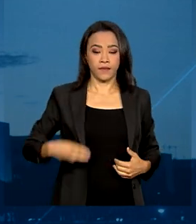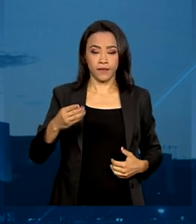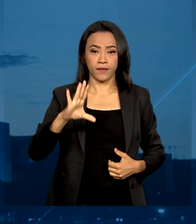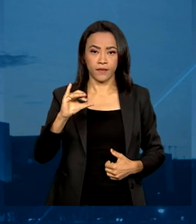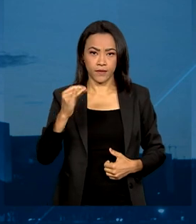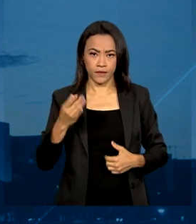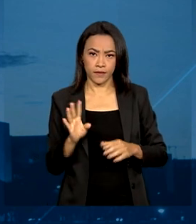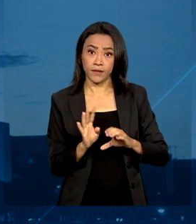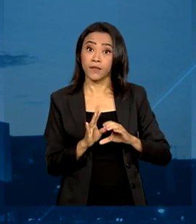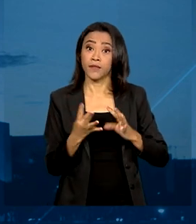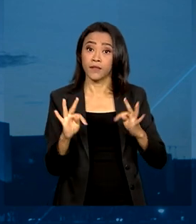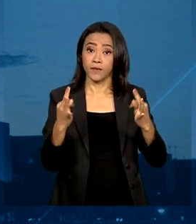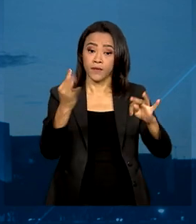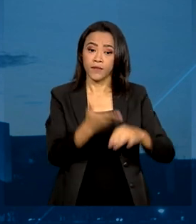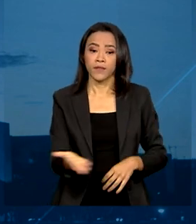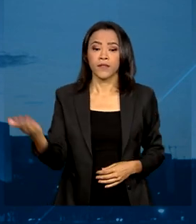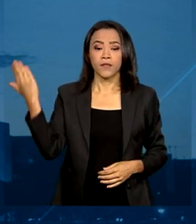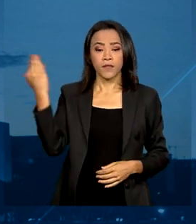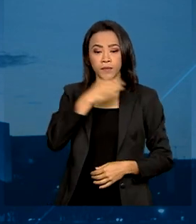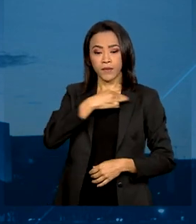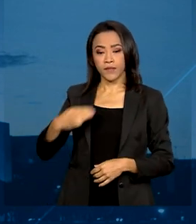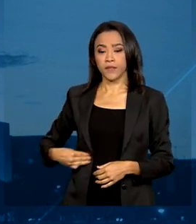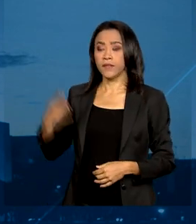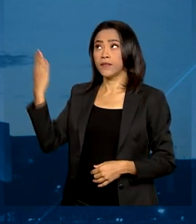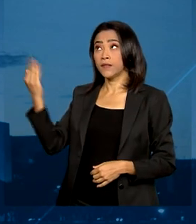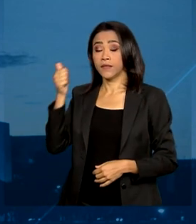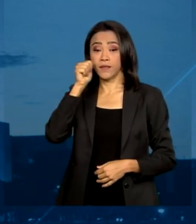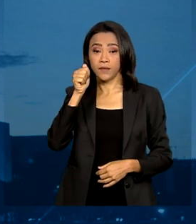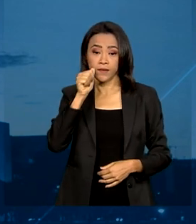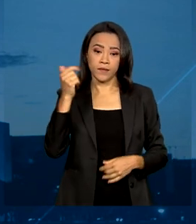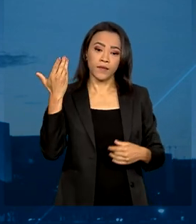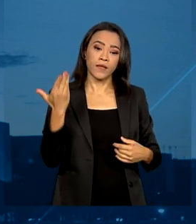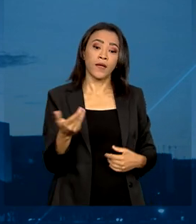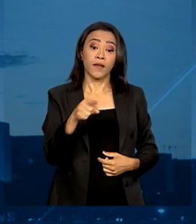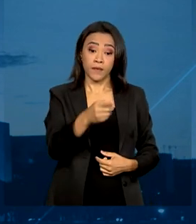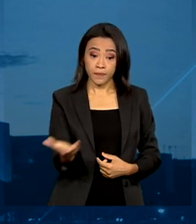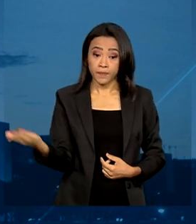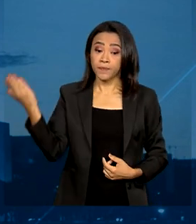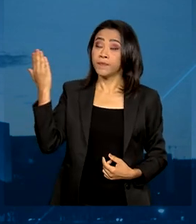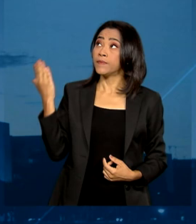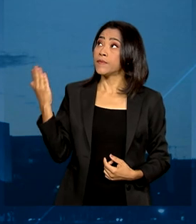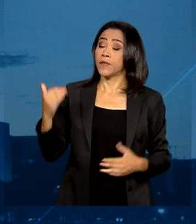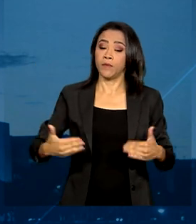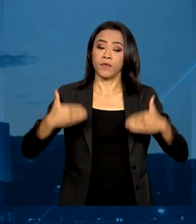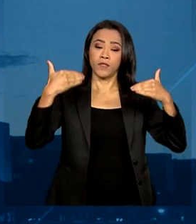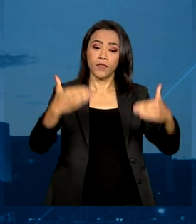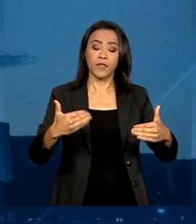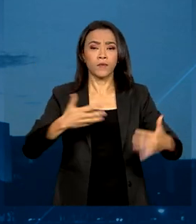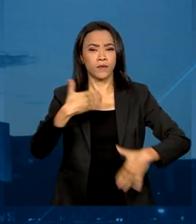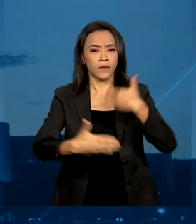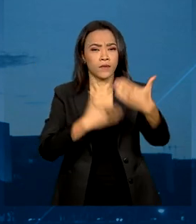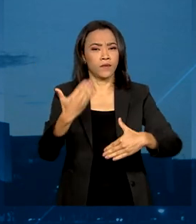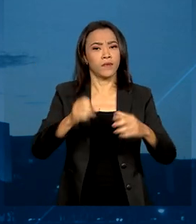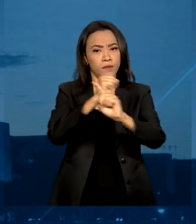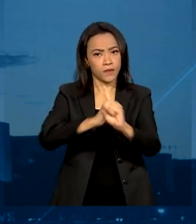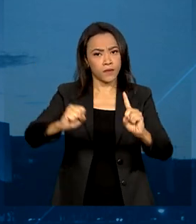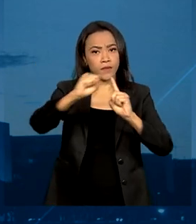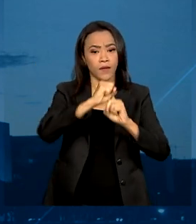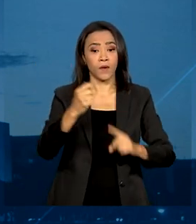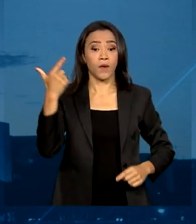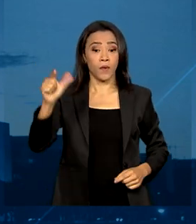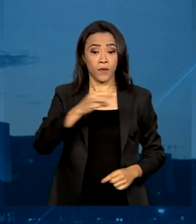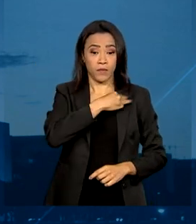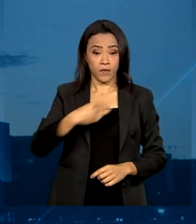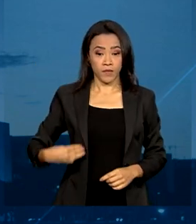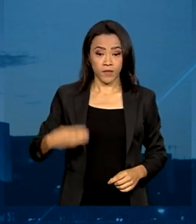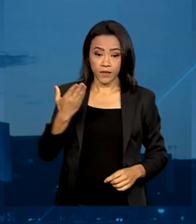Cida Gonçalves, Ministério da Mulher, Wellington Dias, Ministério do Desenvolvimento Social, Margarete Menezes